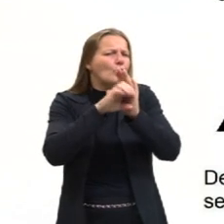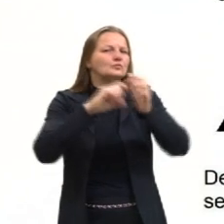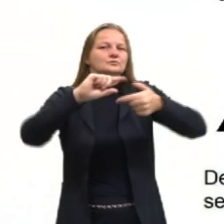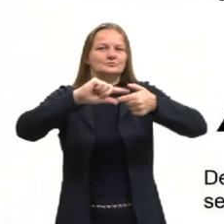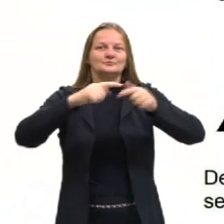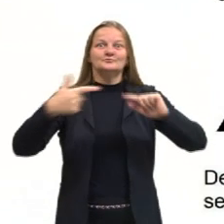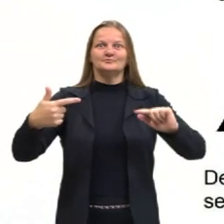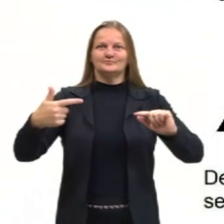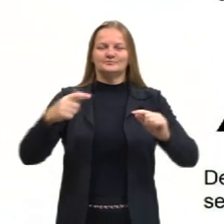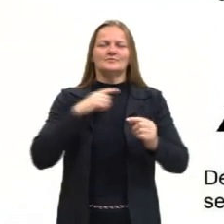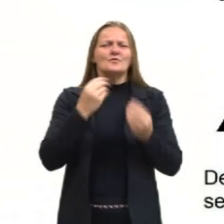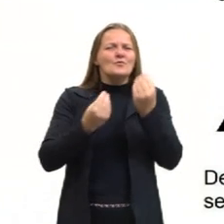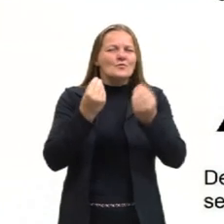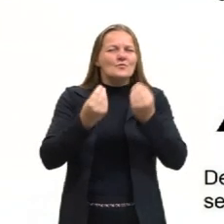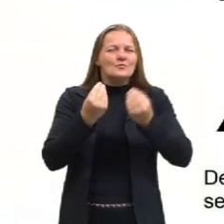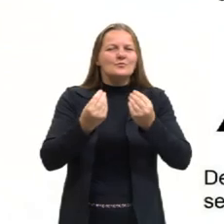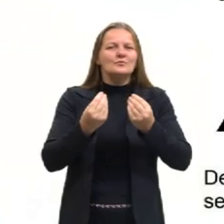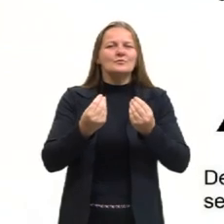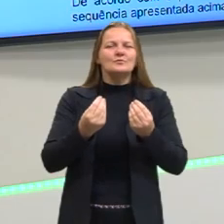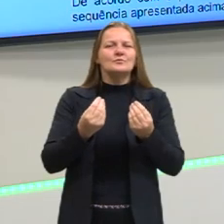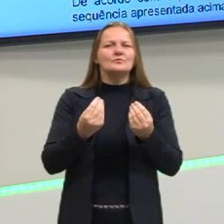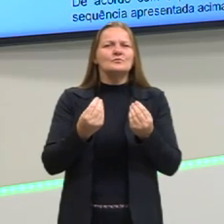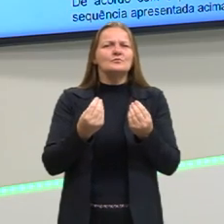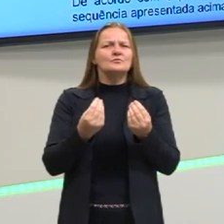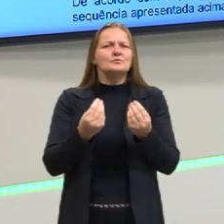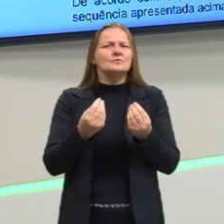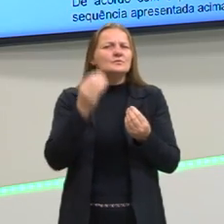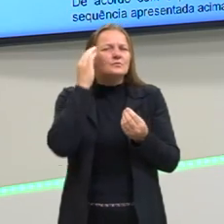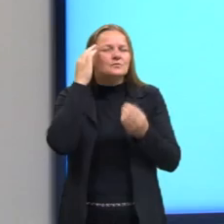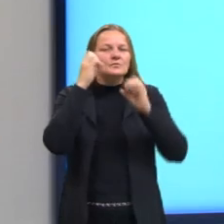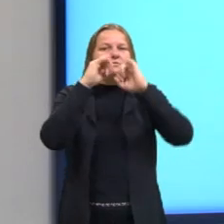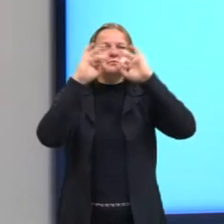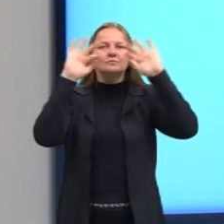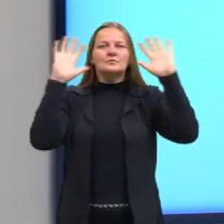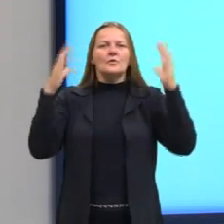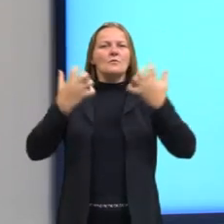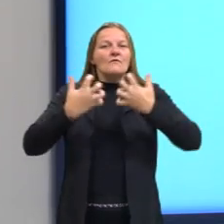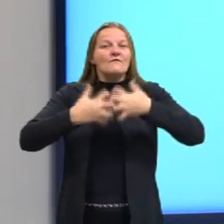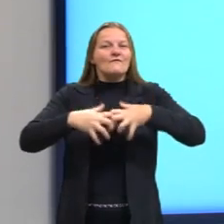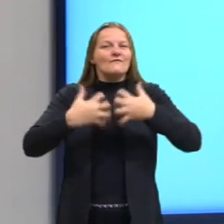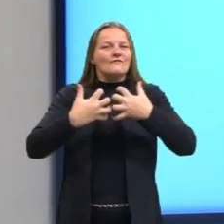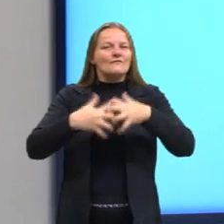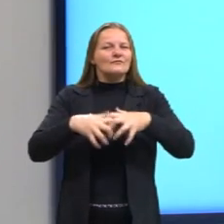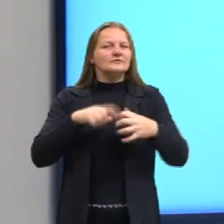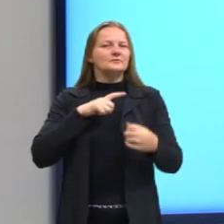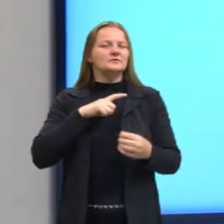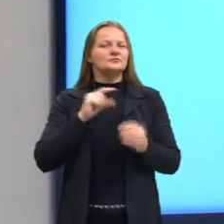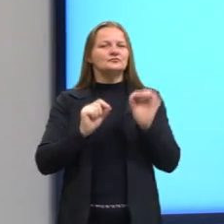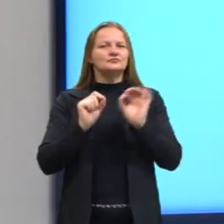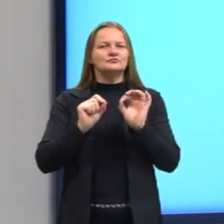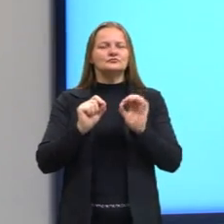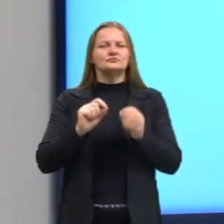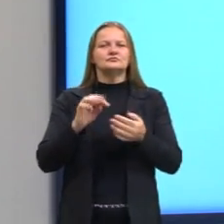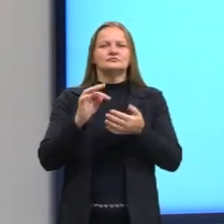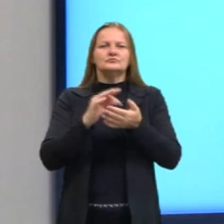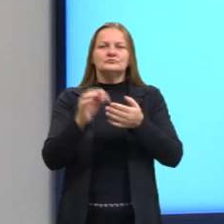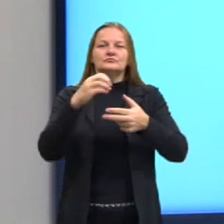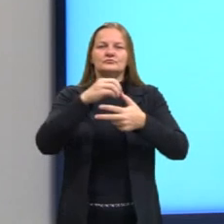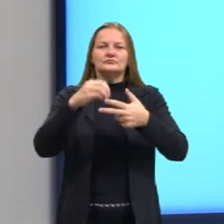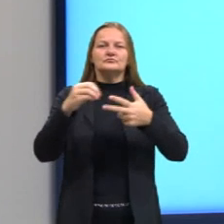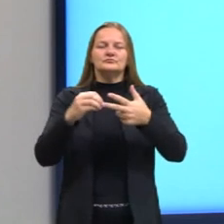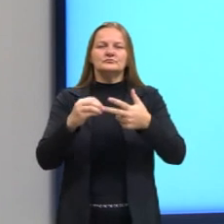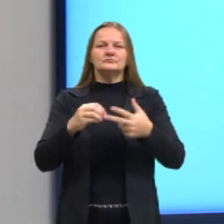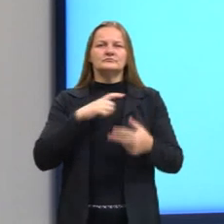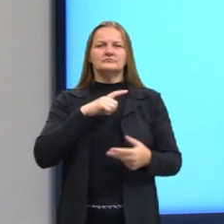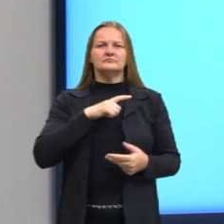sobre, e também entenda como funciona, então como é disposto as questões do Enem, como ele